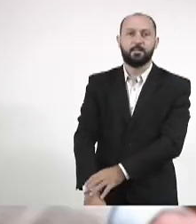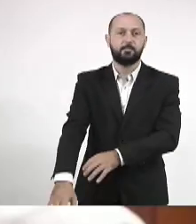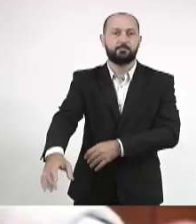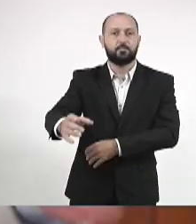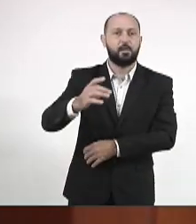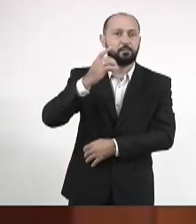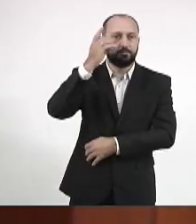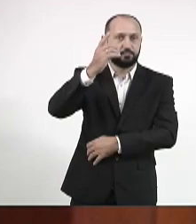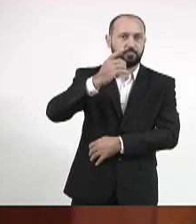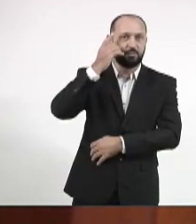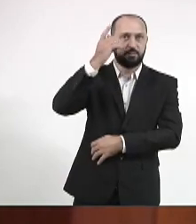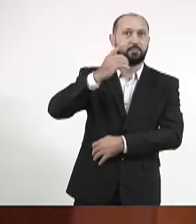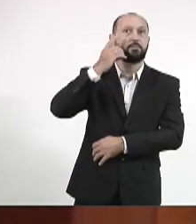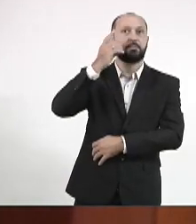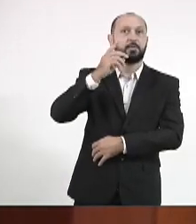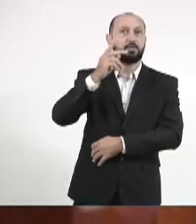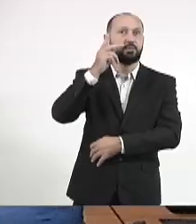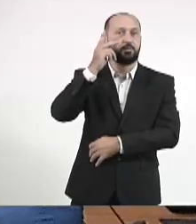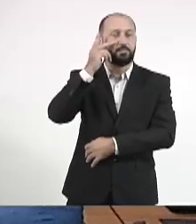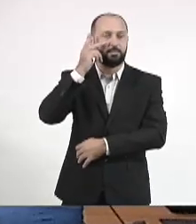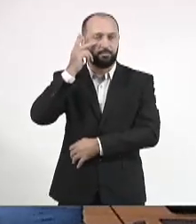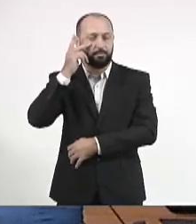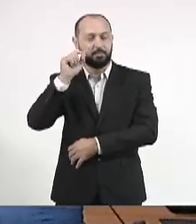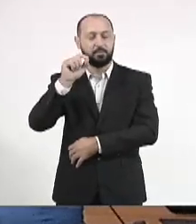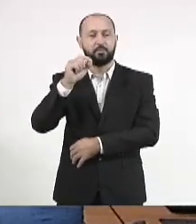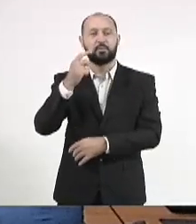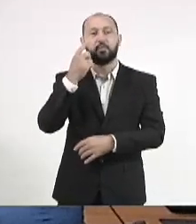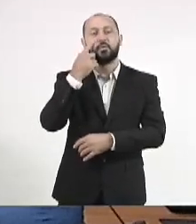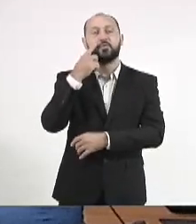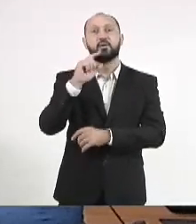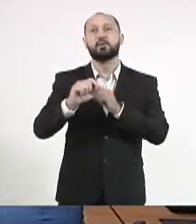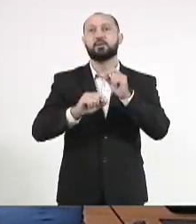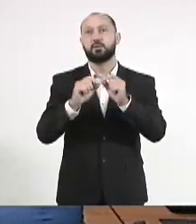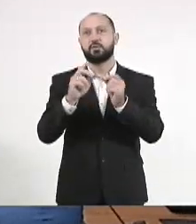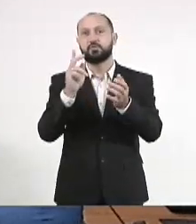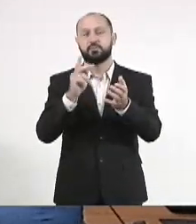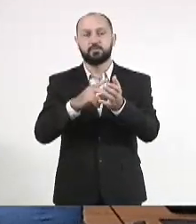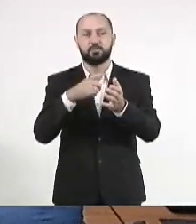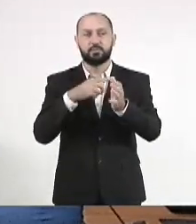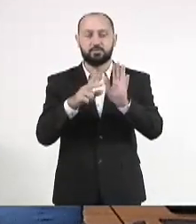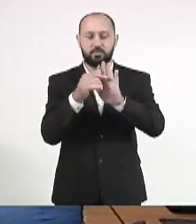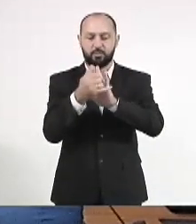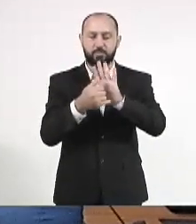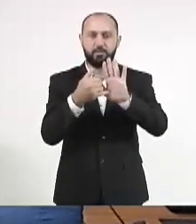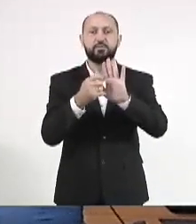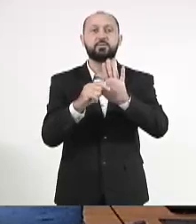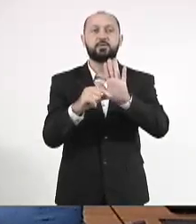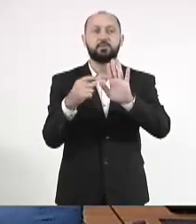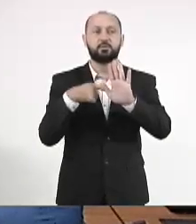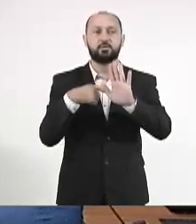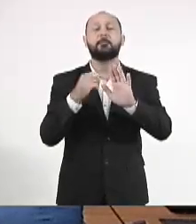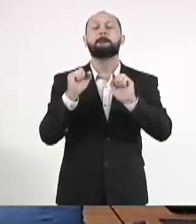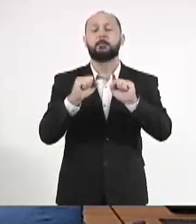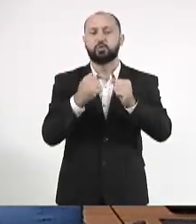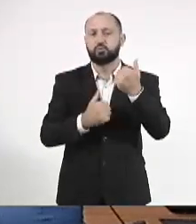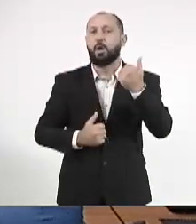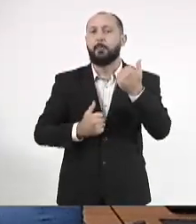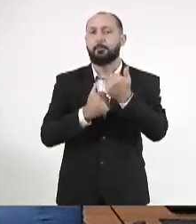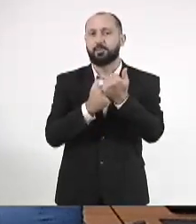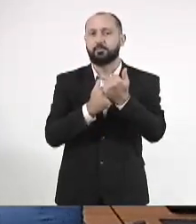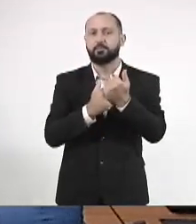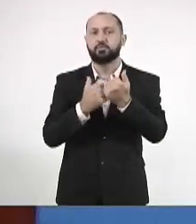comecei a tratar desse assunto, eu fui observar a legislação e vi que havia esse seu projeto, que conte comigo para que a gente